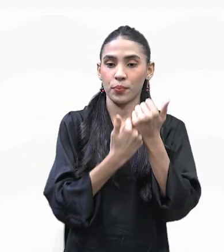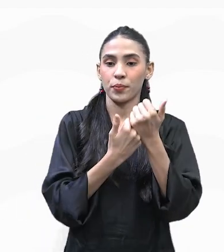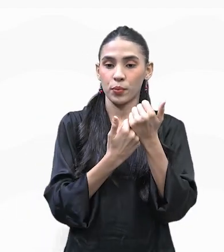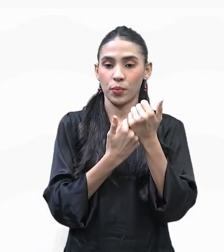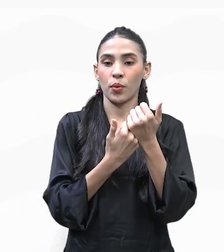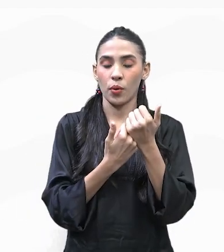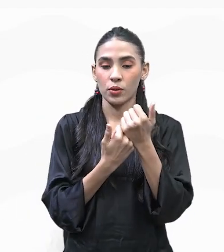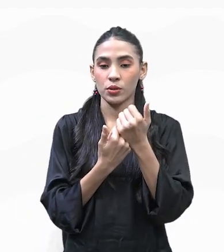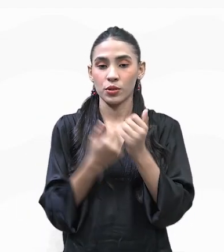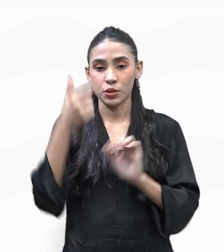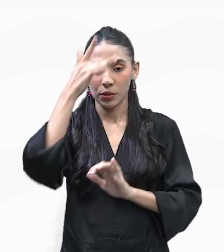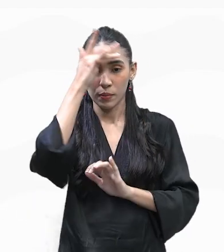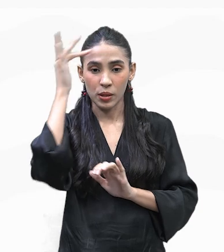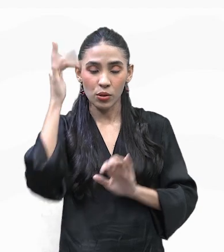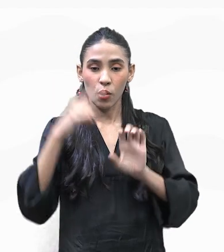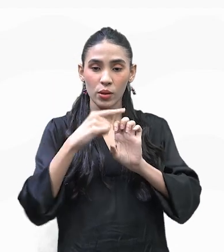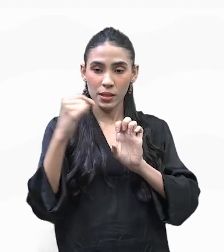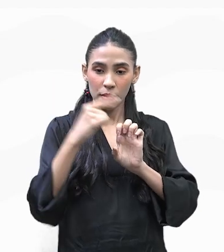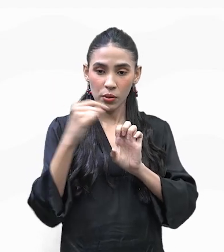Exato.